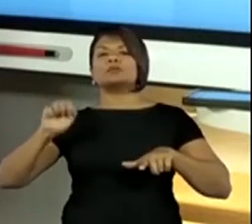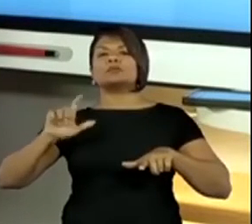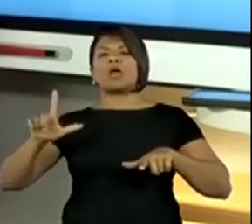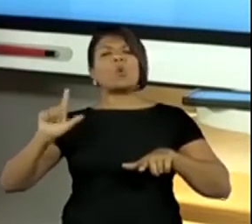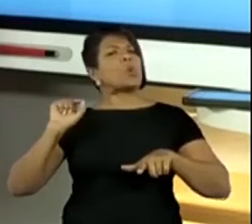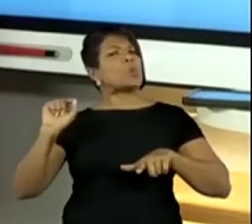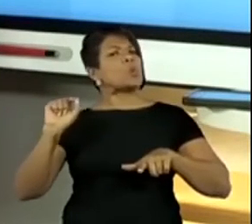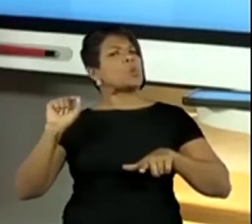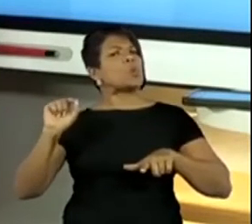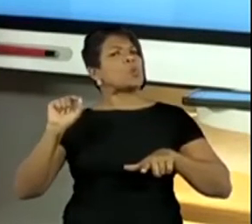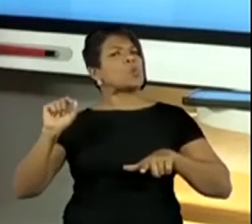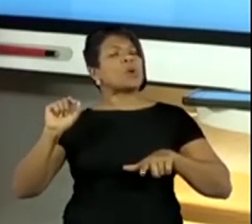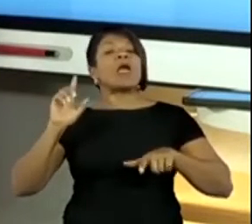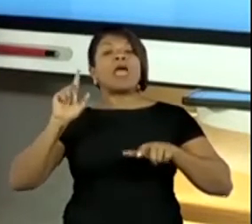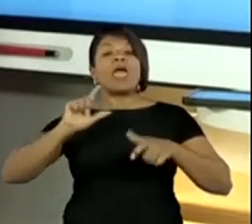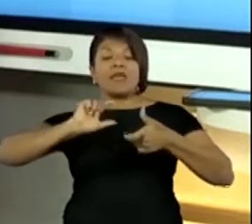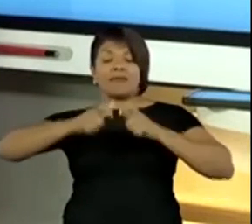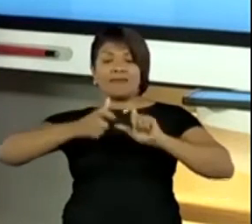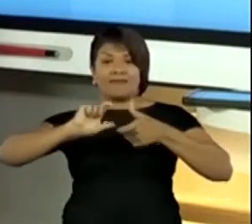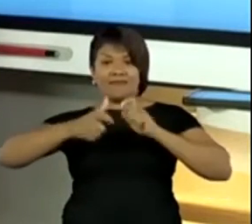É essa figura aqui, ó.